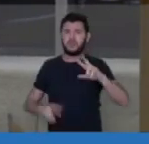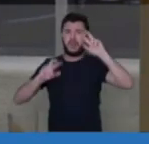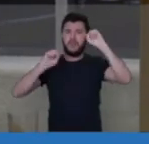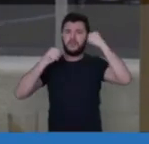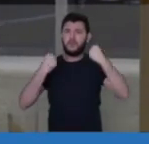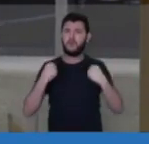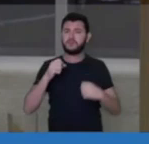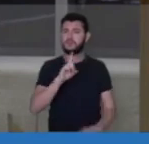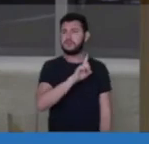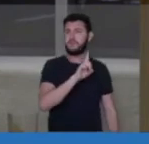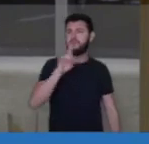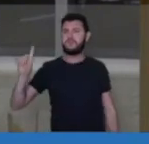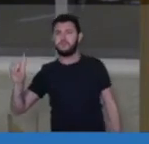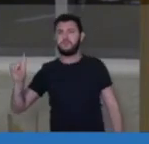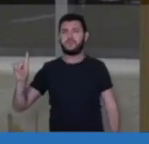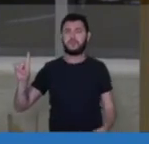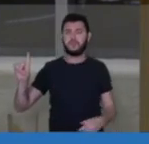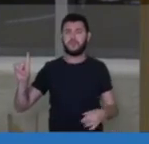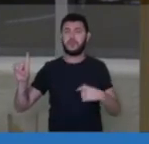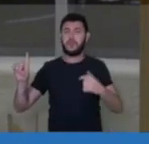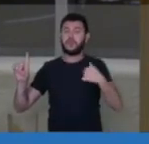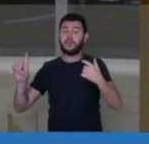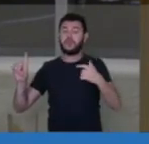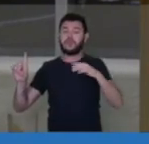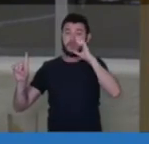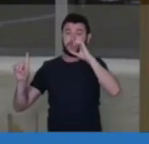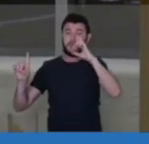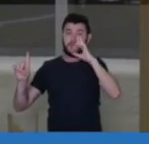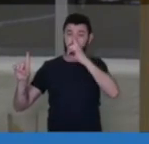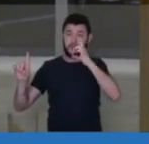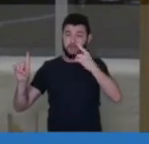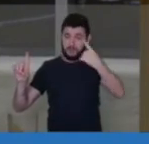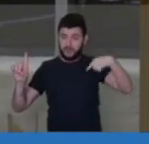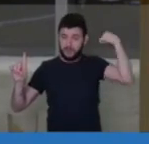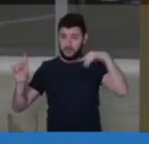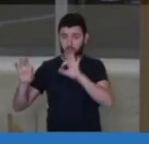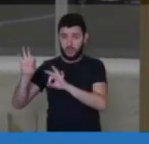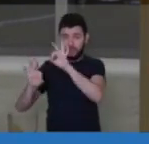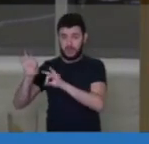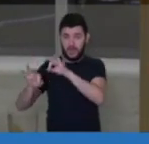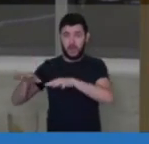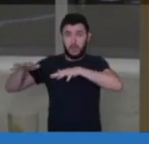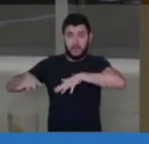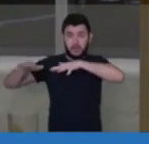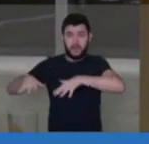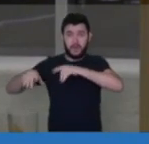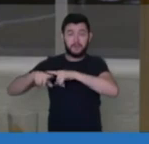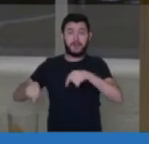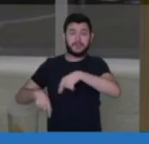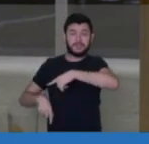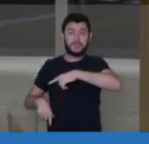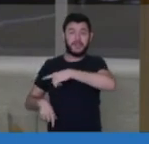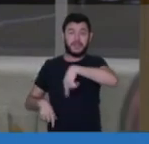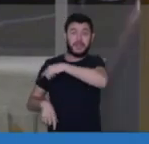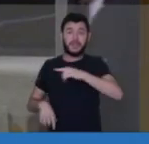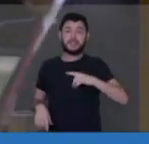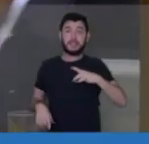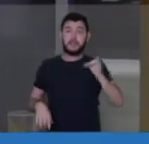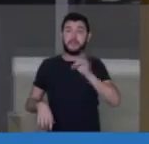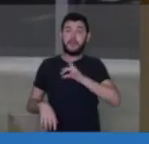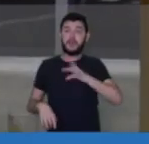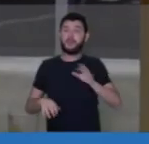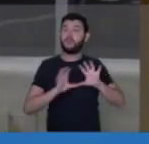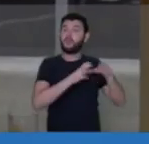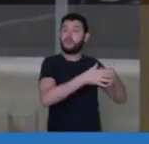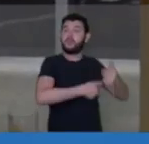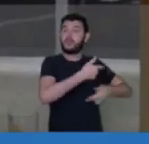Fizeram uma organização no último final de semana. Mas eles temem mesmo é a força da classe trabalhadora, que manteve de